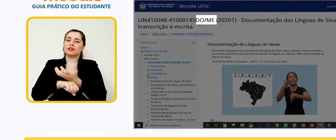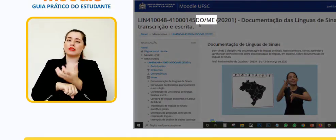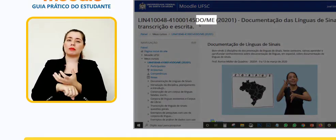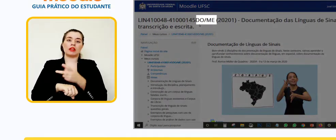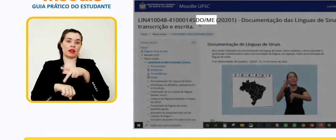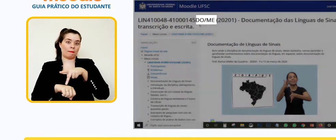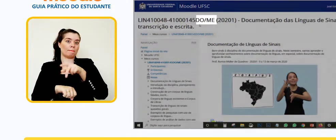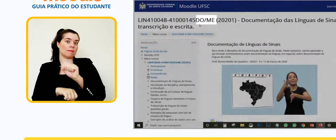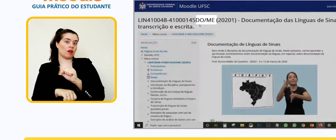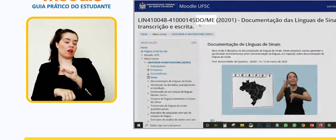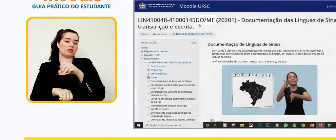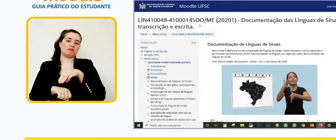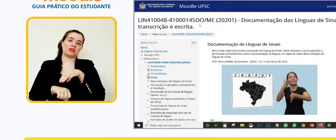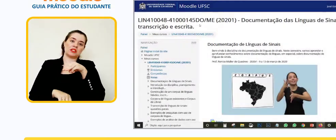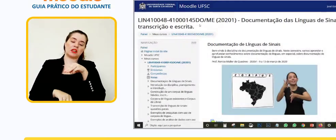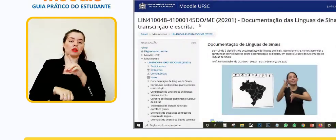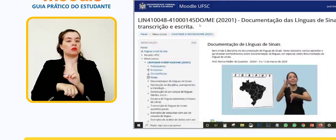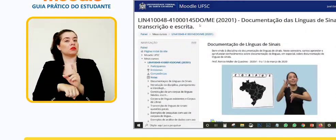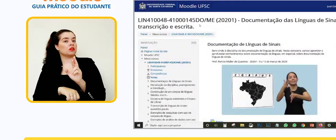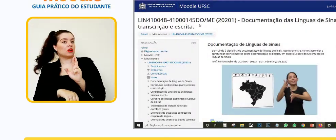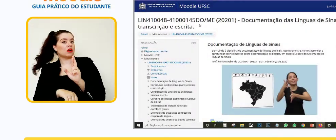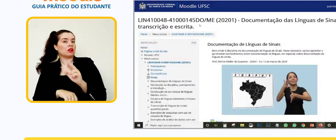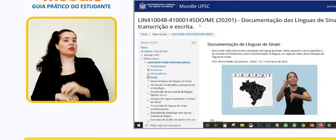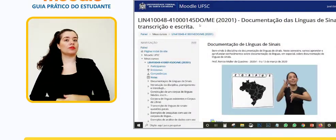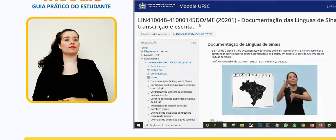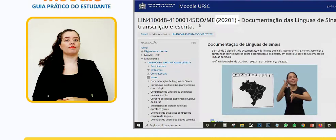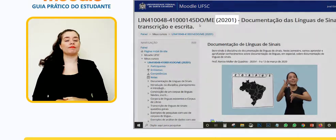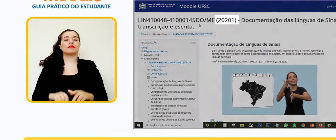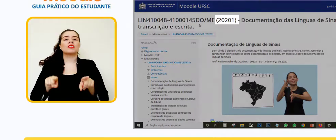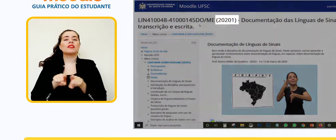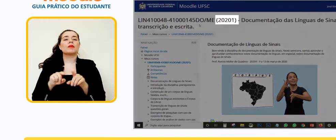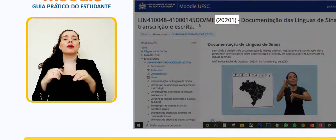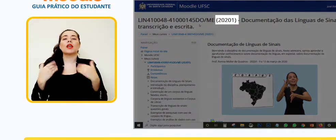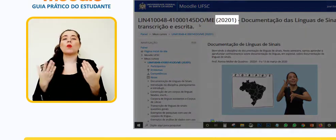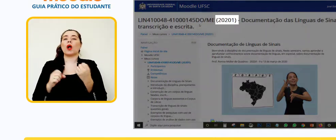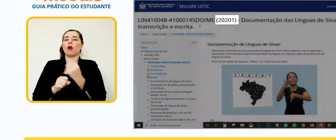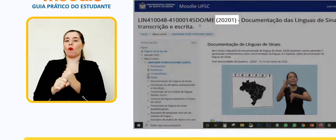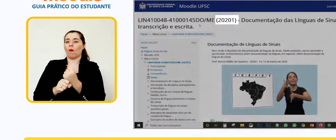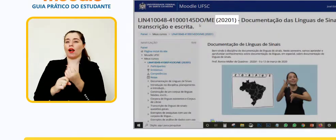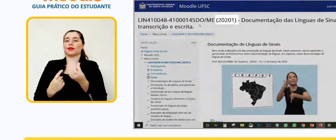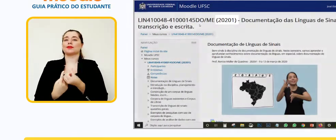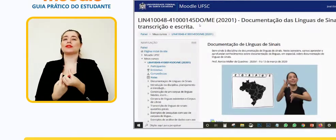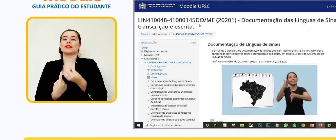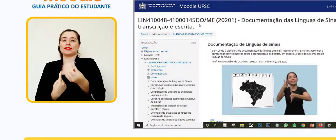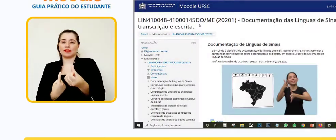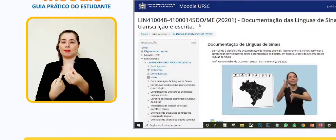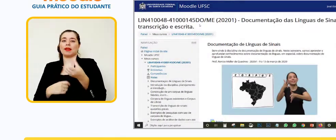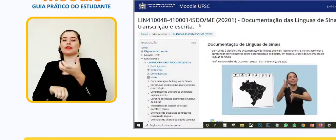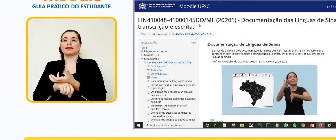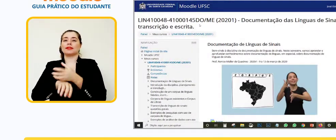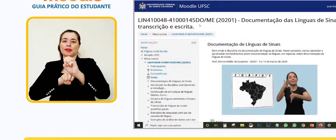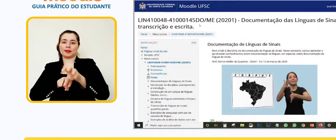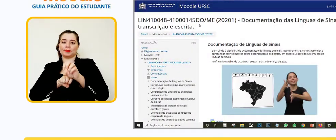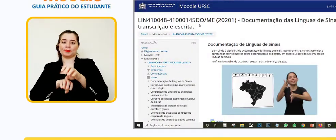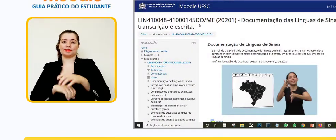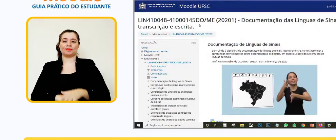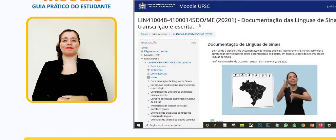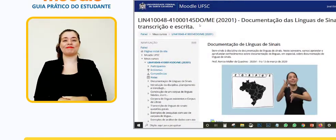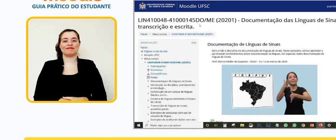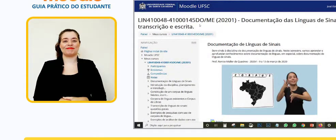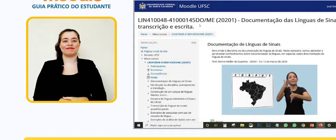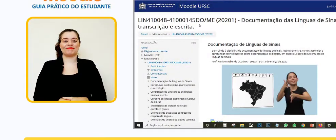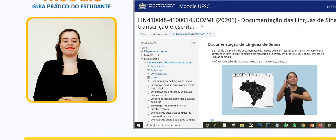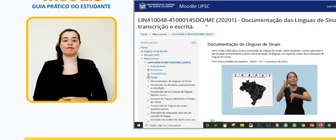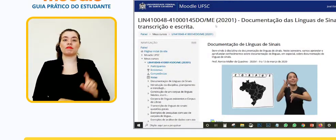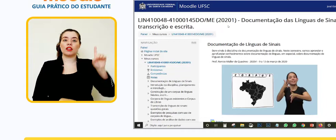se é uma disciplina de pós-graduação, mestrado e doutorado, e também qual o ano e semestre em que ela está sendo